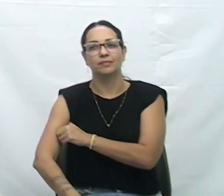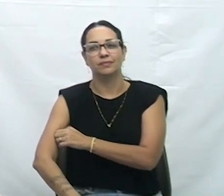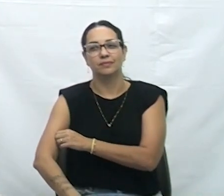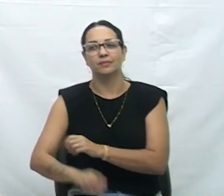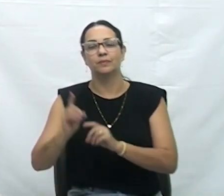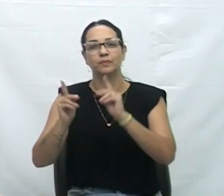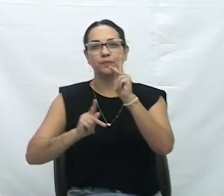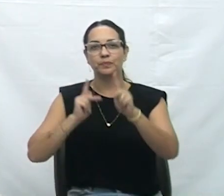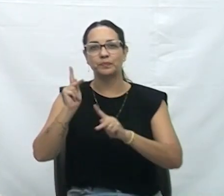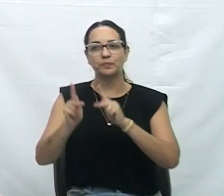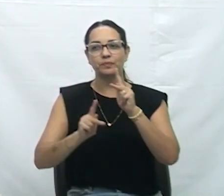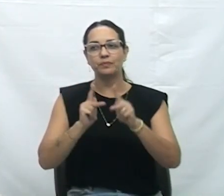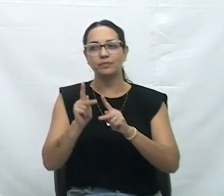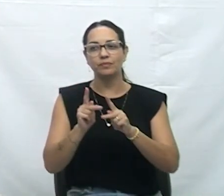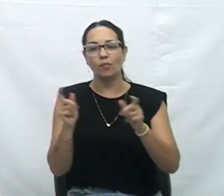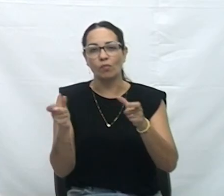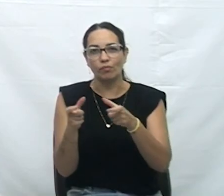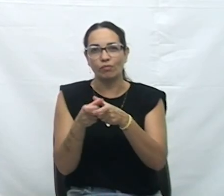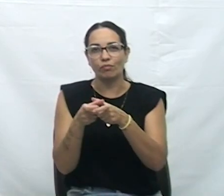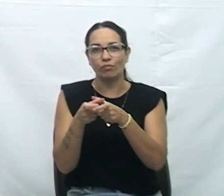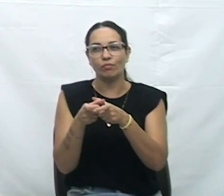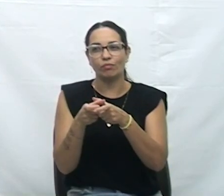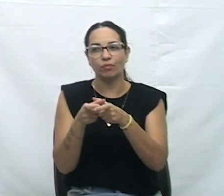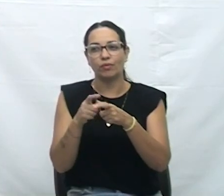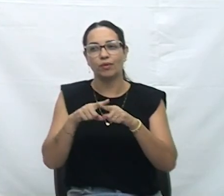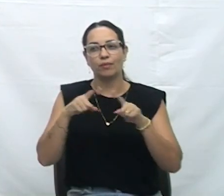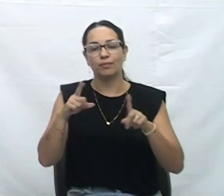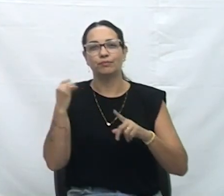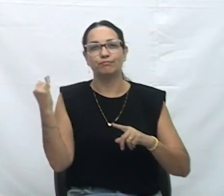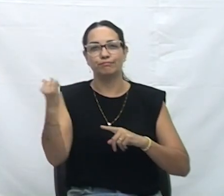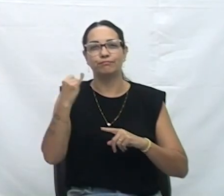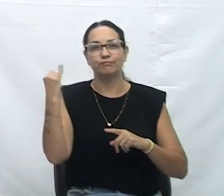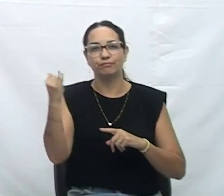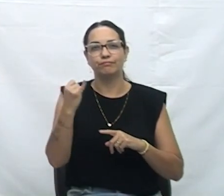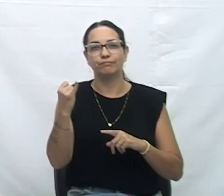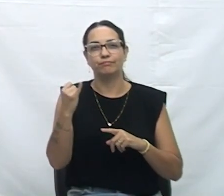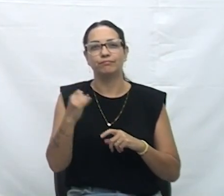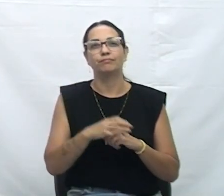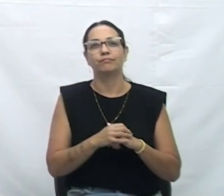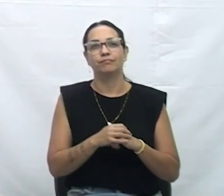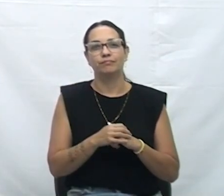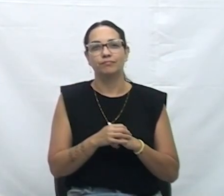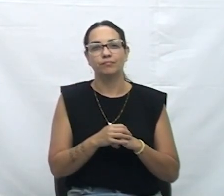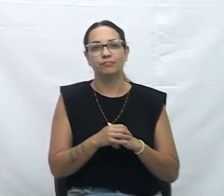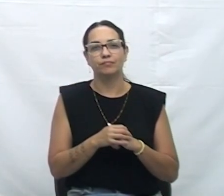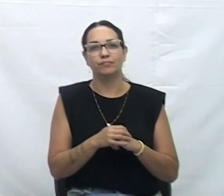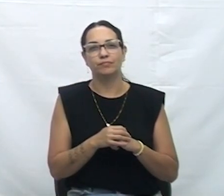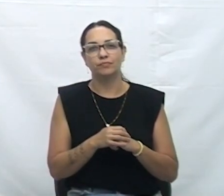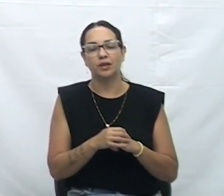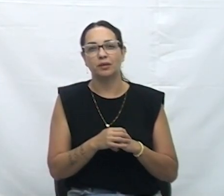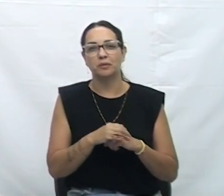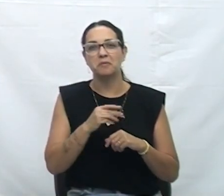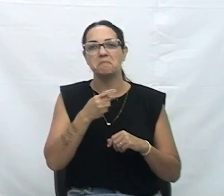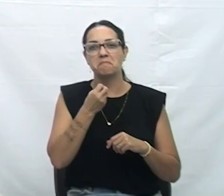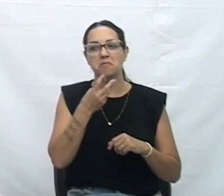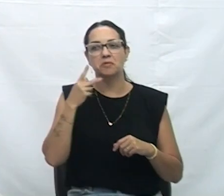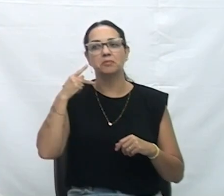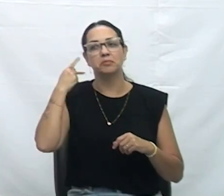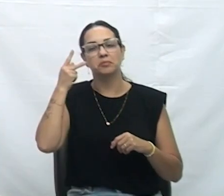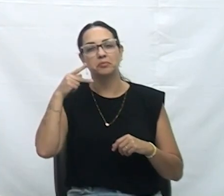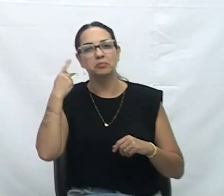aliás, significativa da sociedade durante a construção de boas políticas públicas e boas práticas na política.